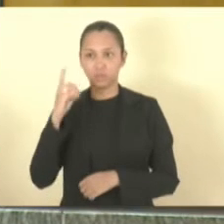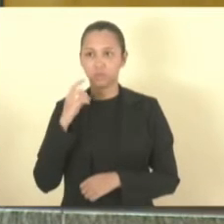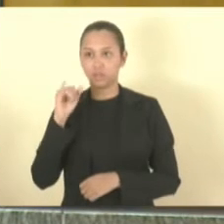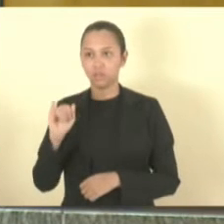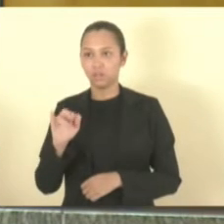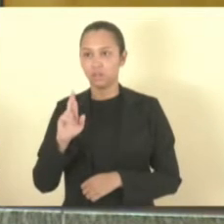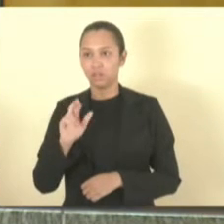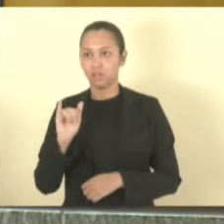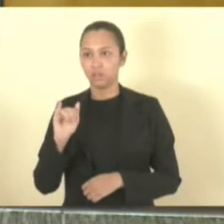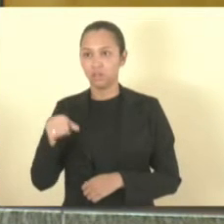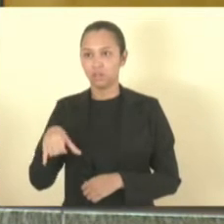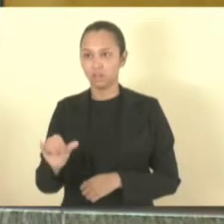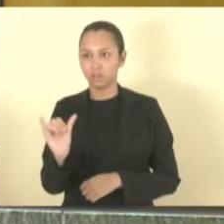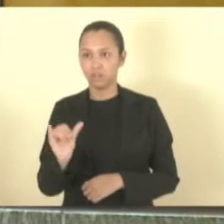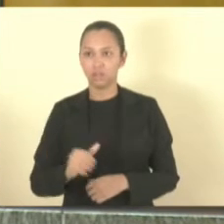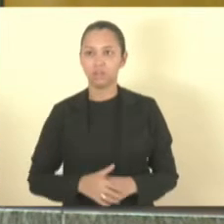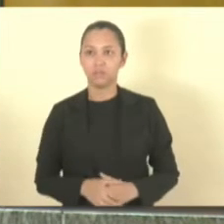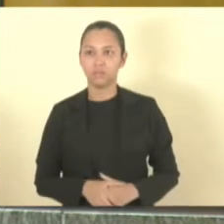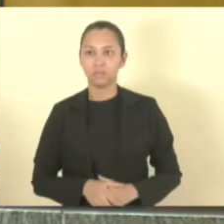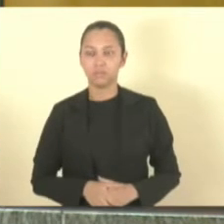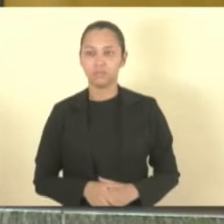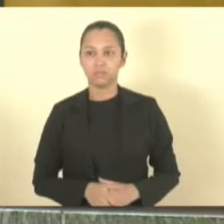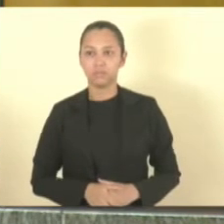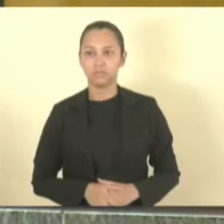deputada Irine Lopes.